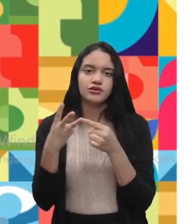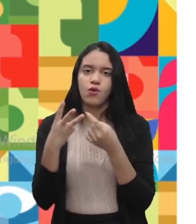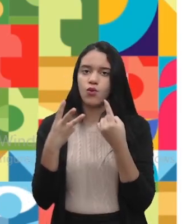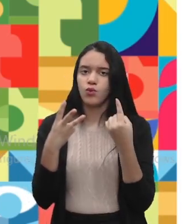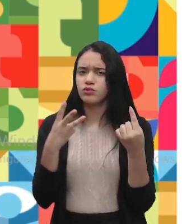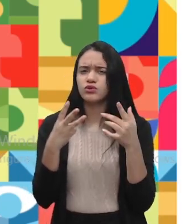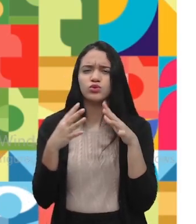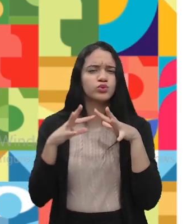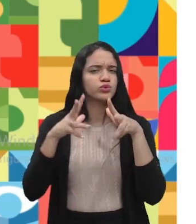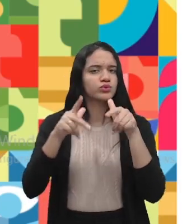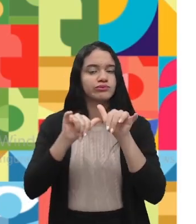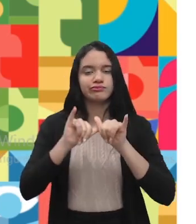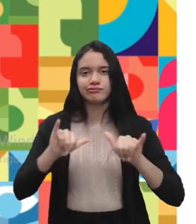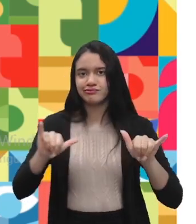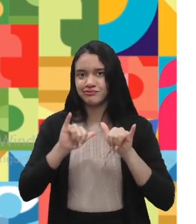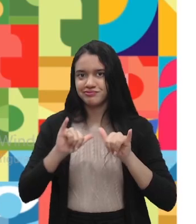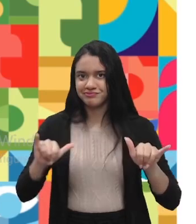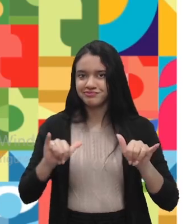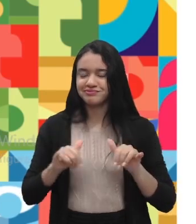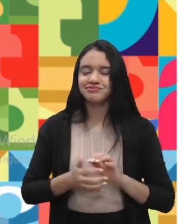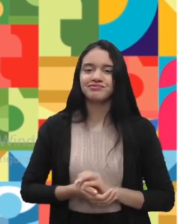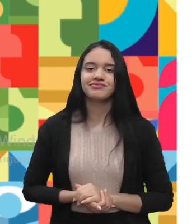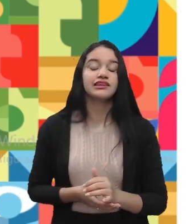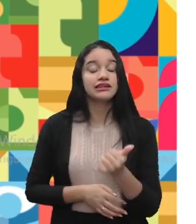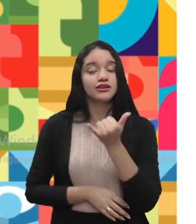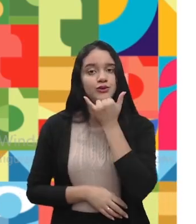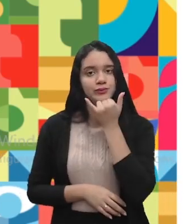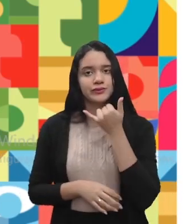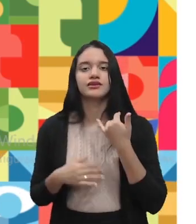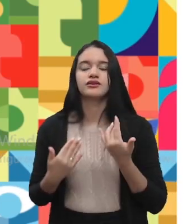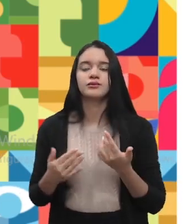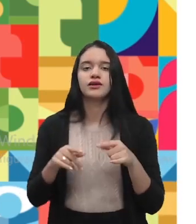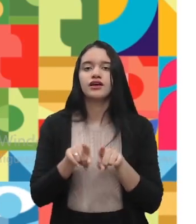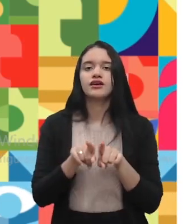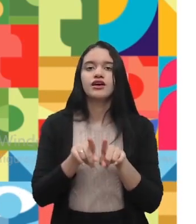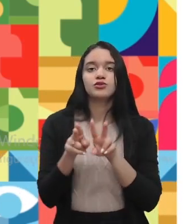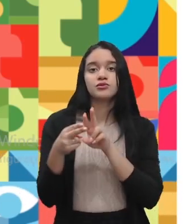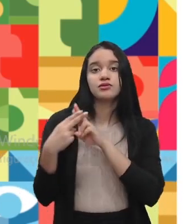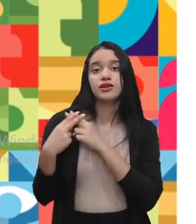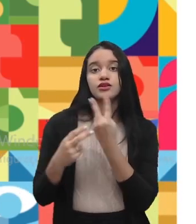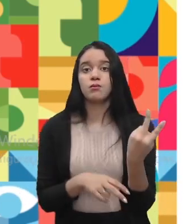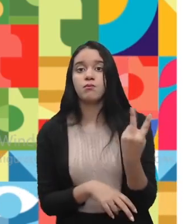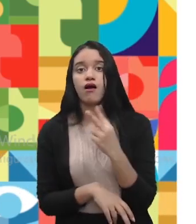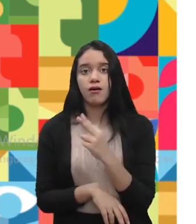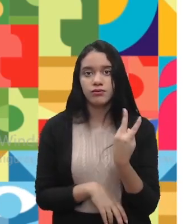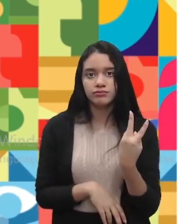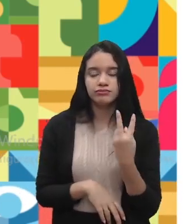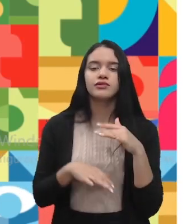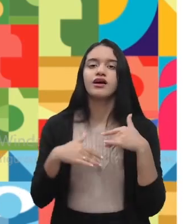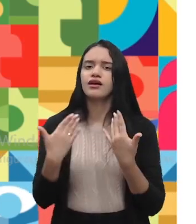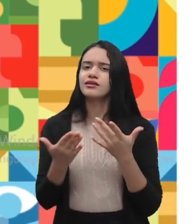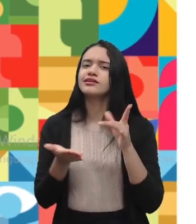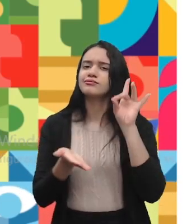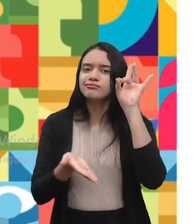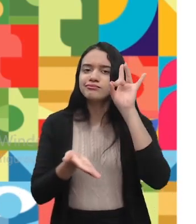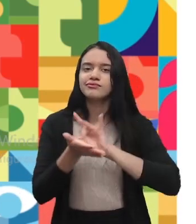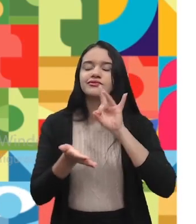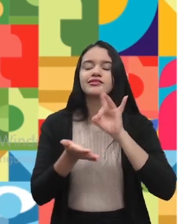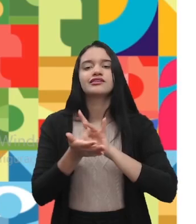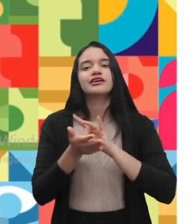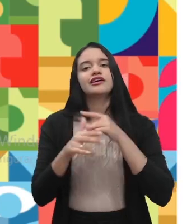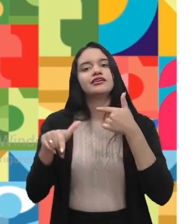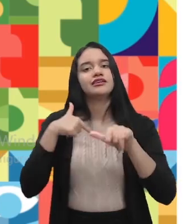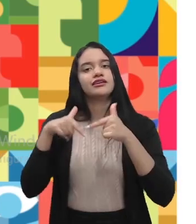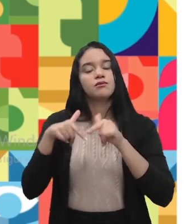informado. Então, isso daí, desculpa, tá a responsabilidade das duas partes. Agora, para realmente trabalhar em altura,